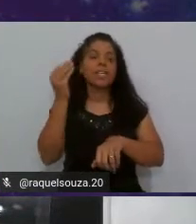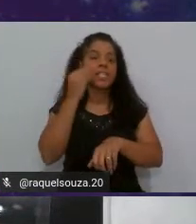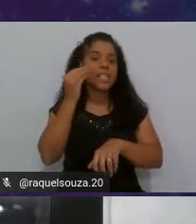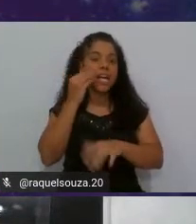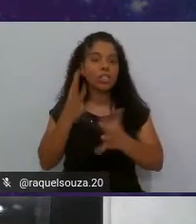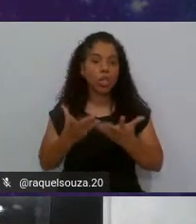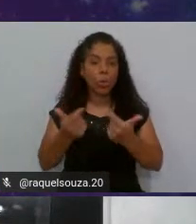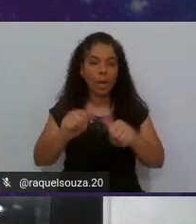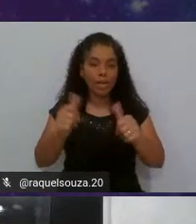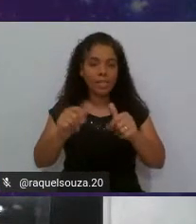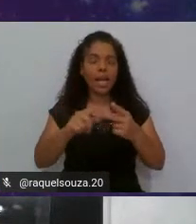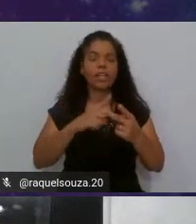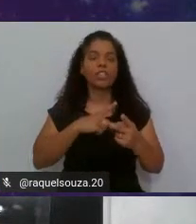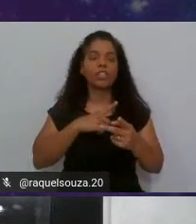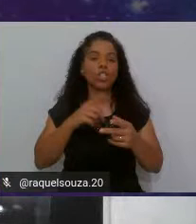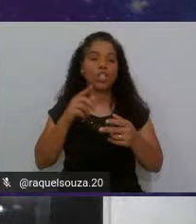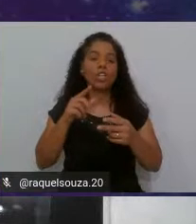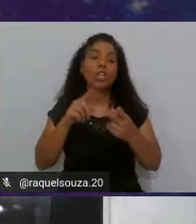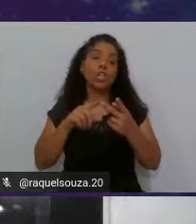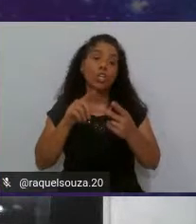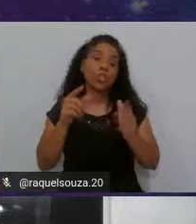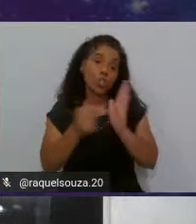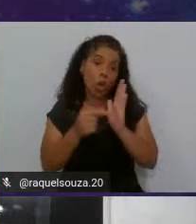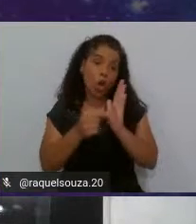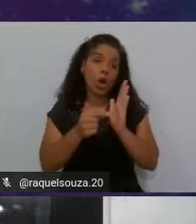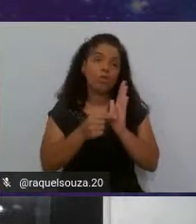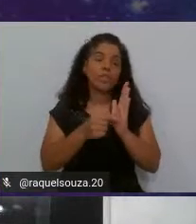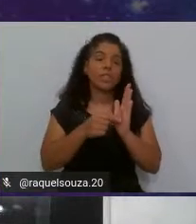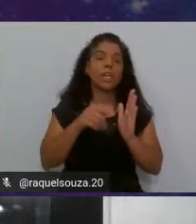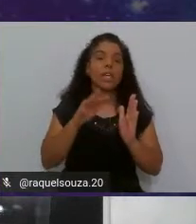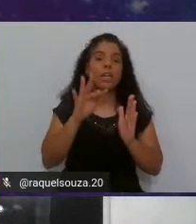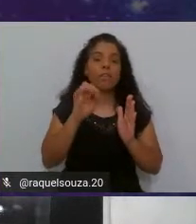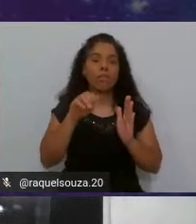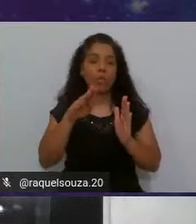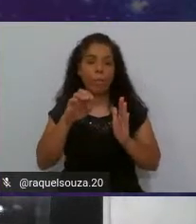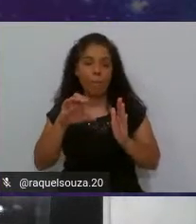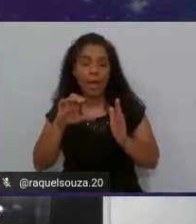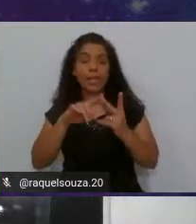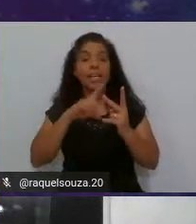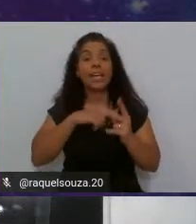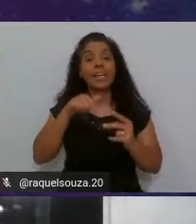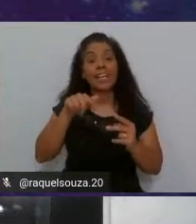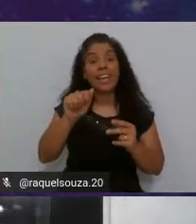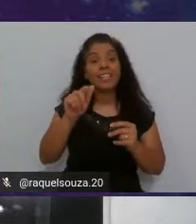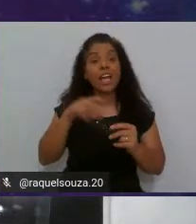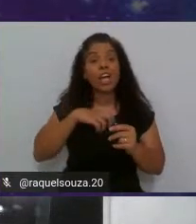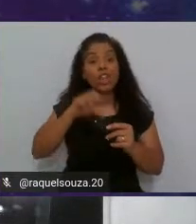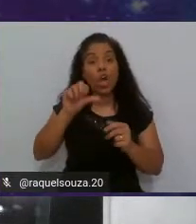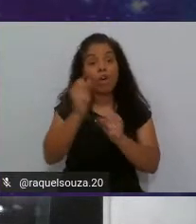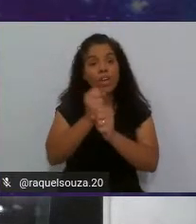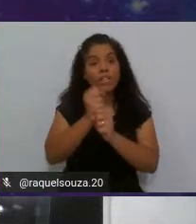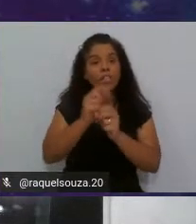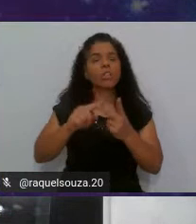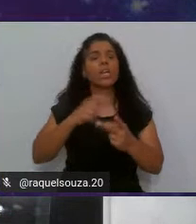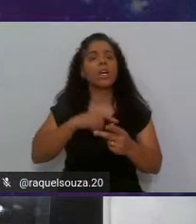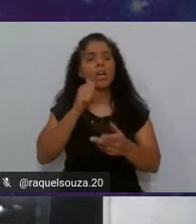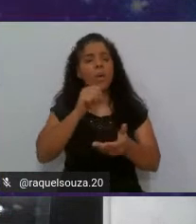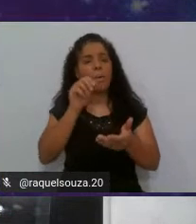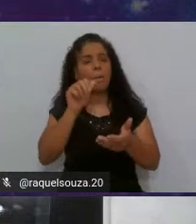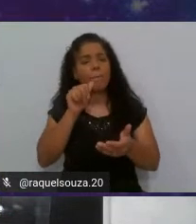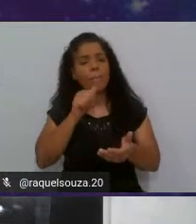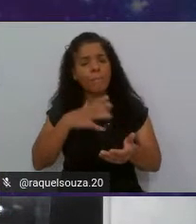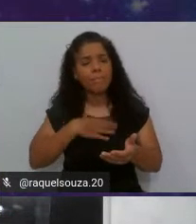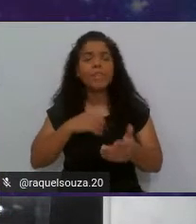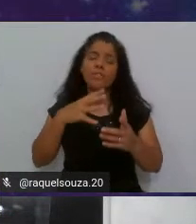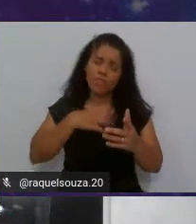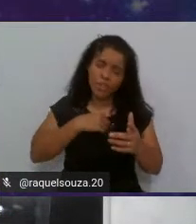software pela FUMEC e de QA, gente, eu tenho nove anos de atuação. Além disso, eu sou mãe, sou esposa, sou